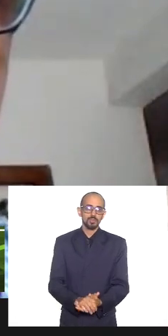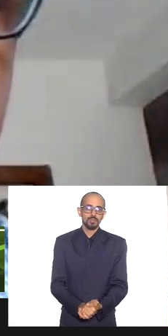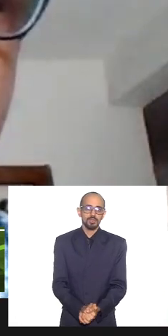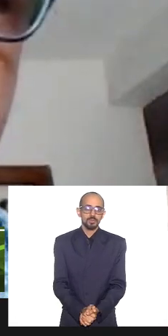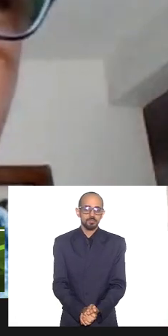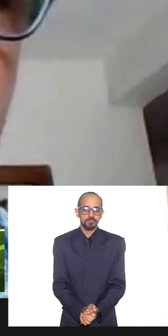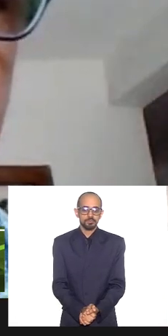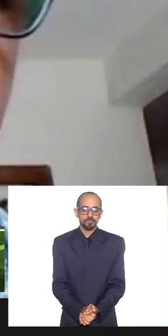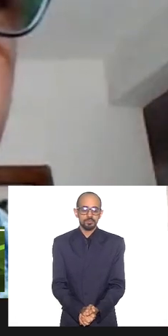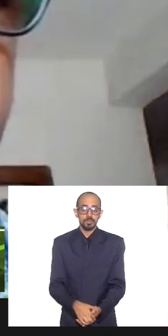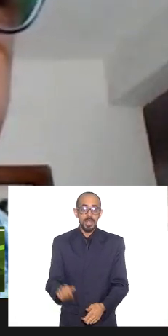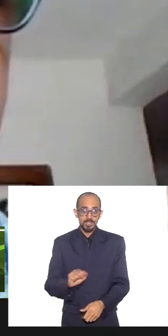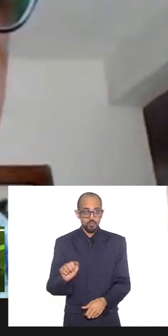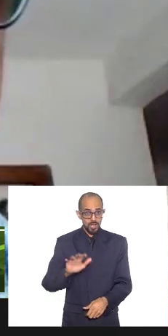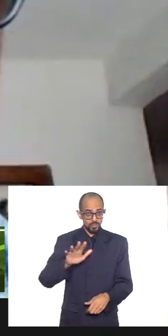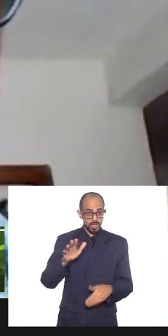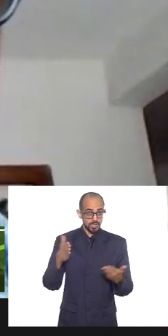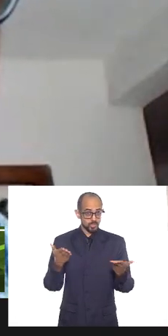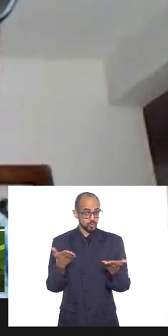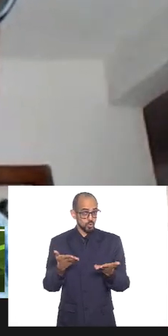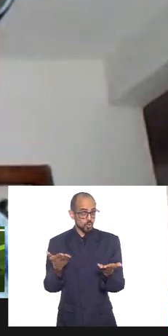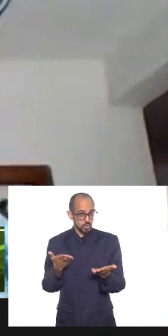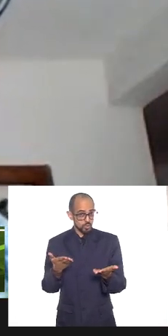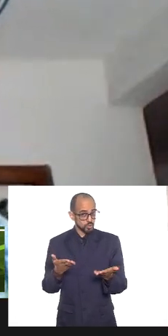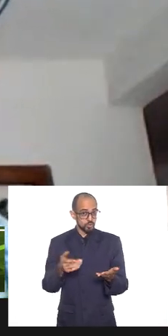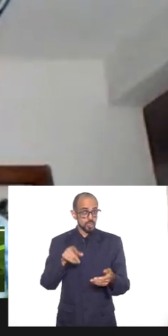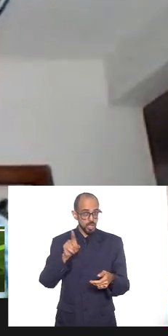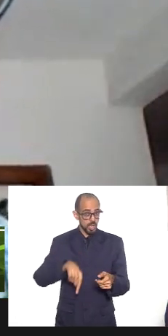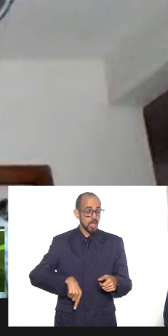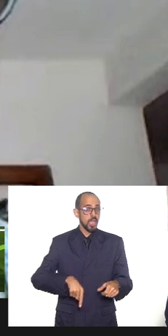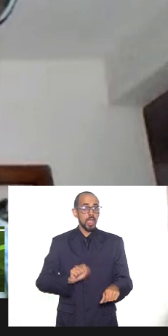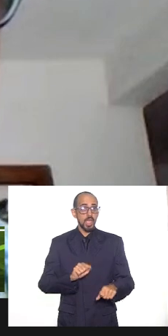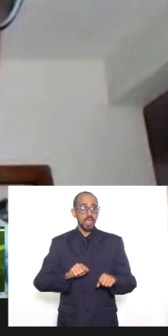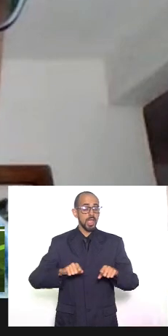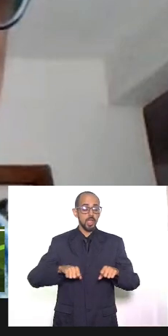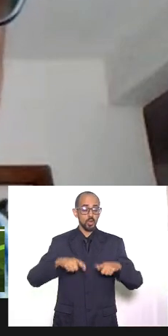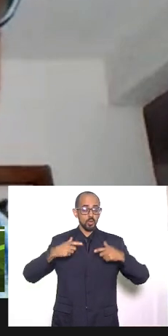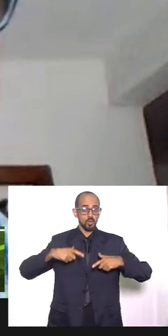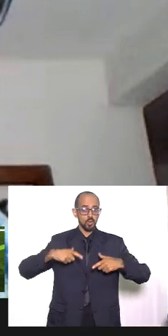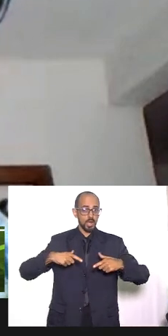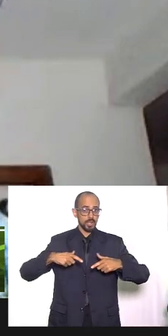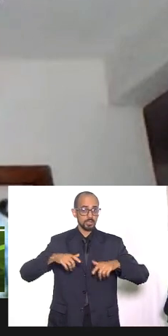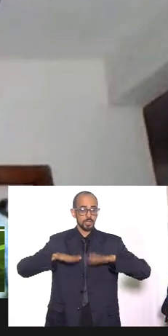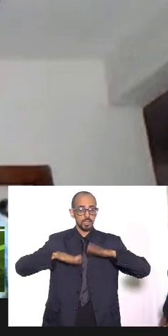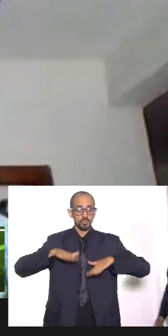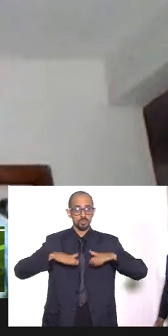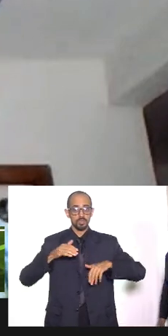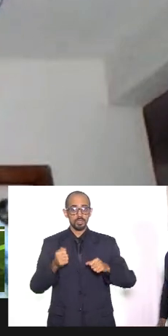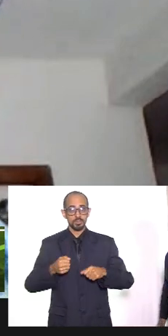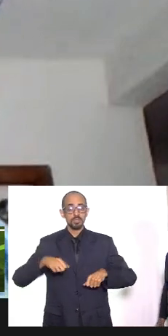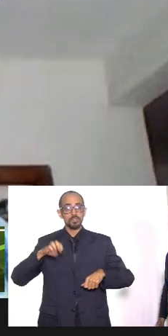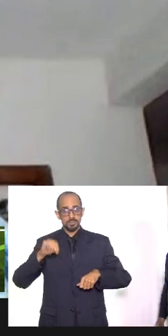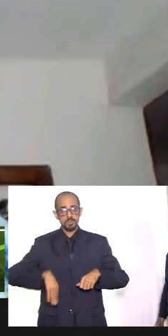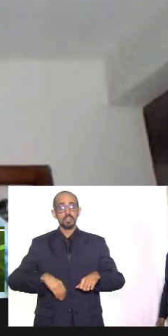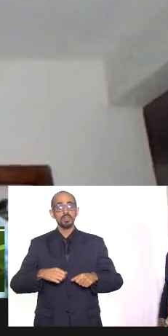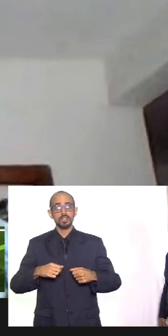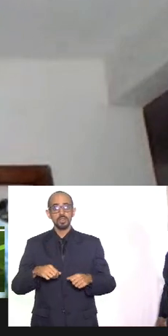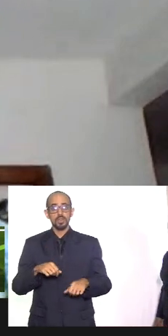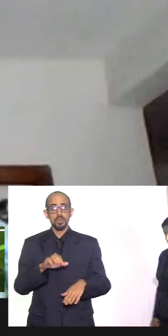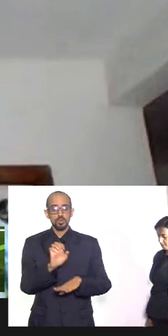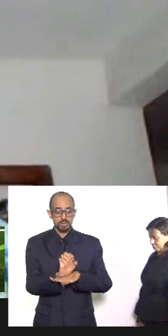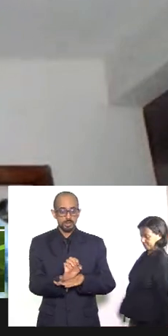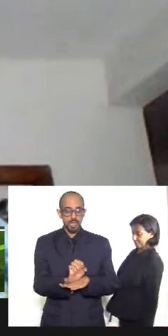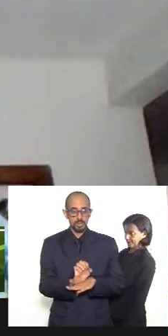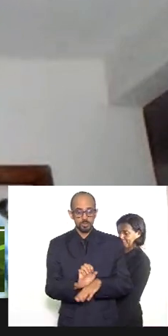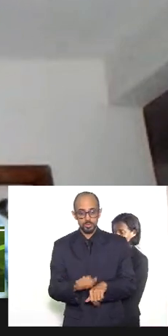as favelas hoje em dia são são territórios em que muitas das vezes sim o estado